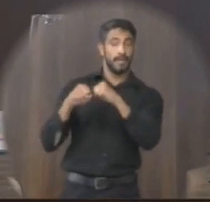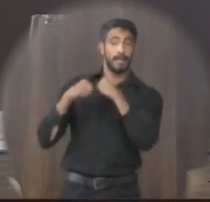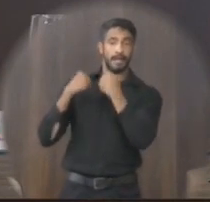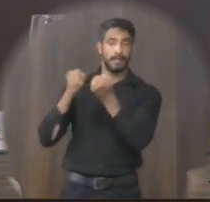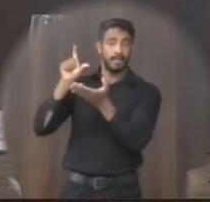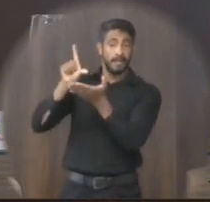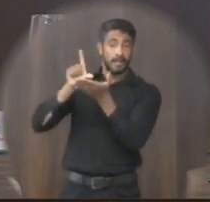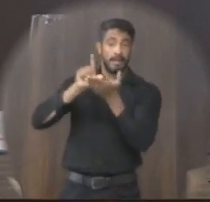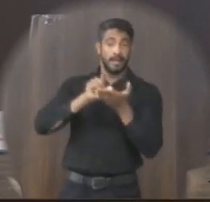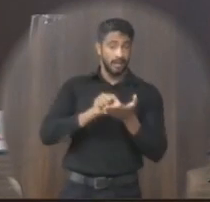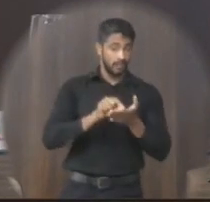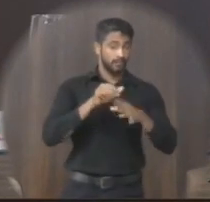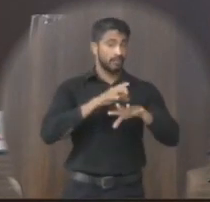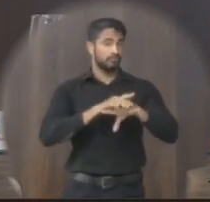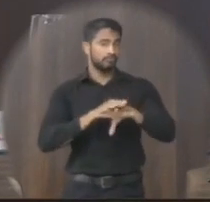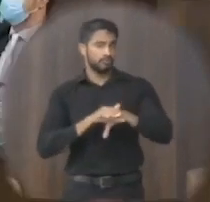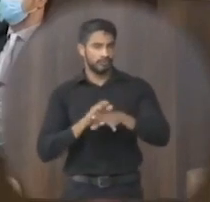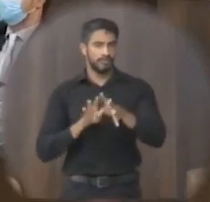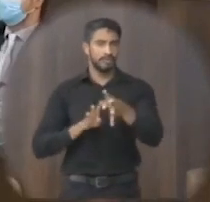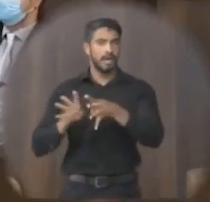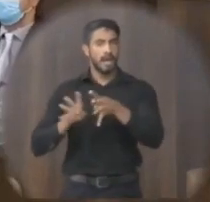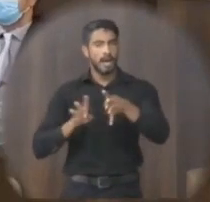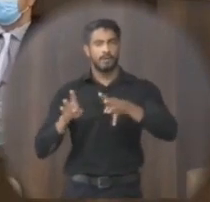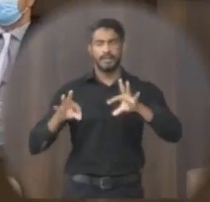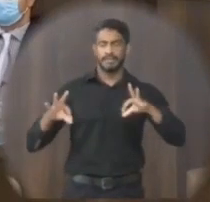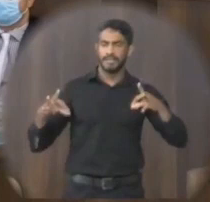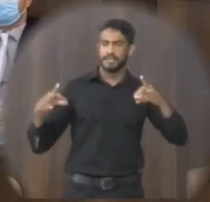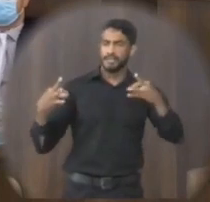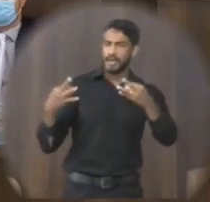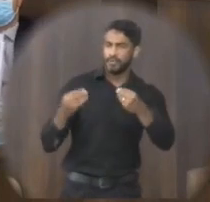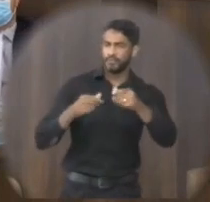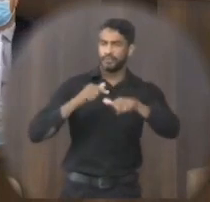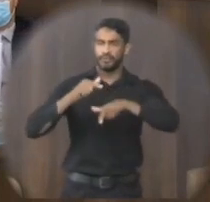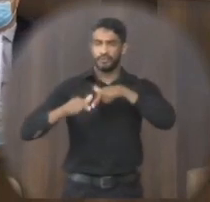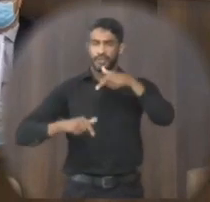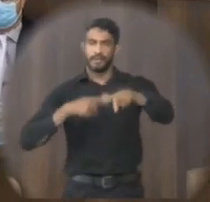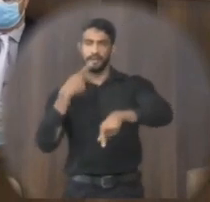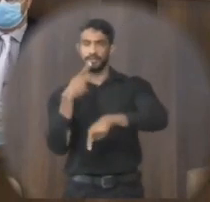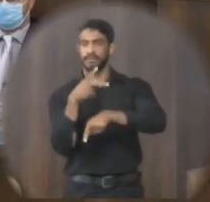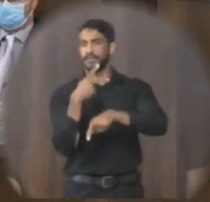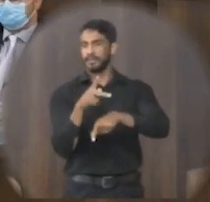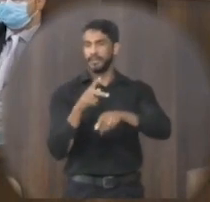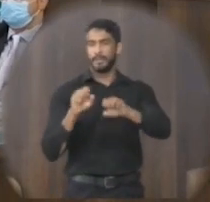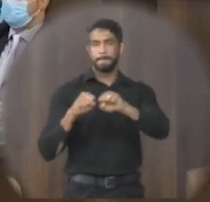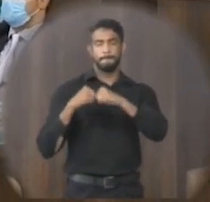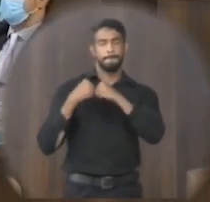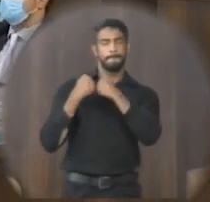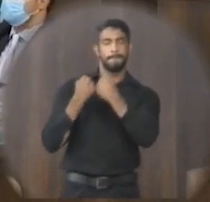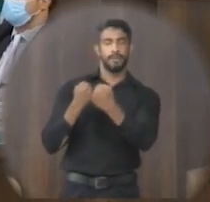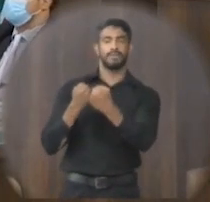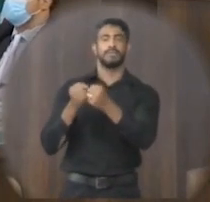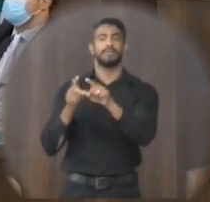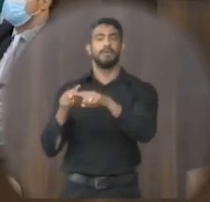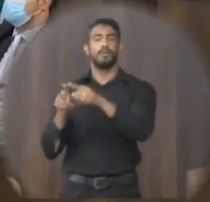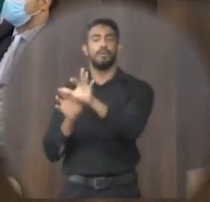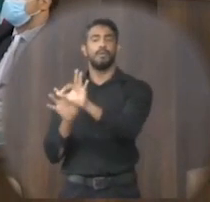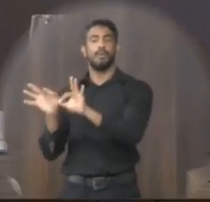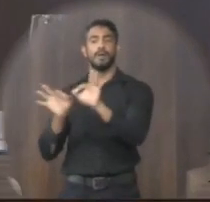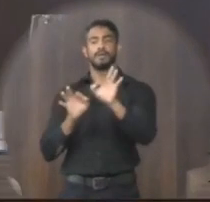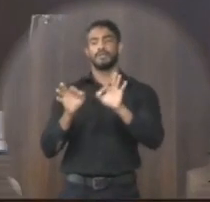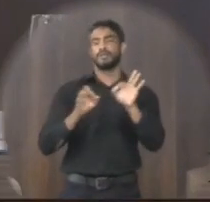e ao acesso universal igualitário às ações e serviços para sua promoção proteção e recuperação